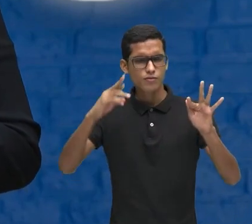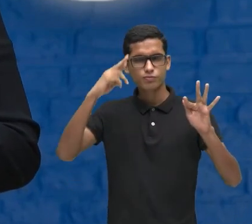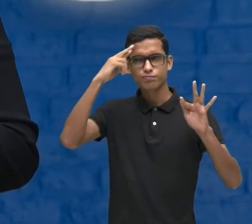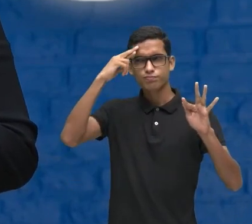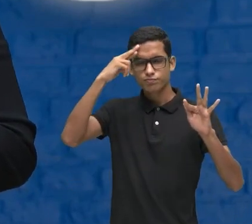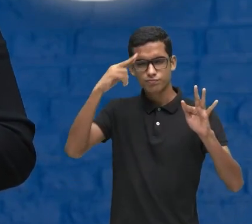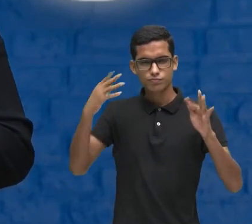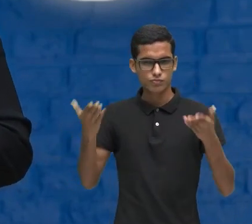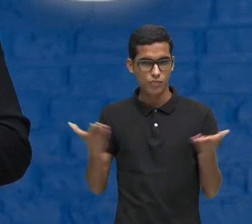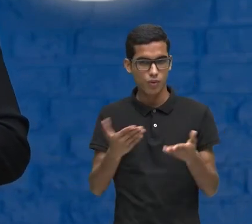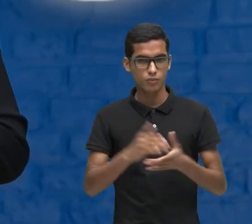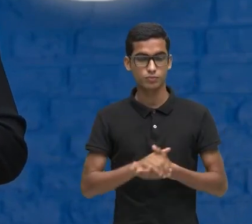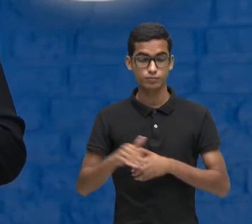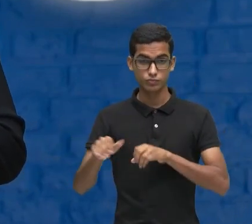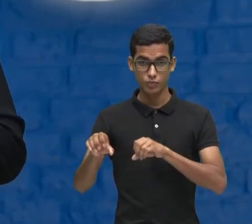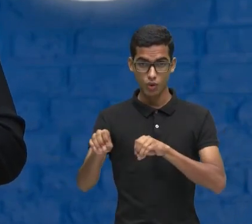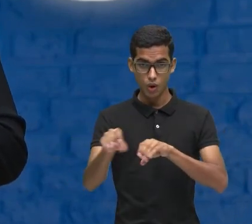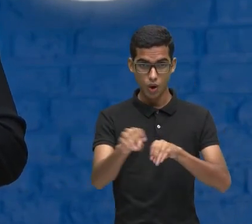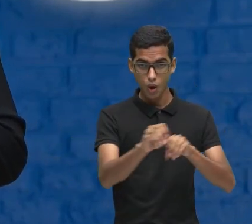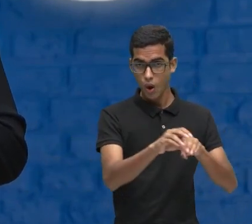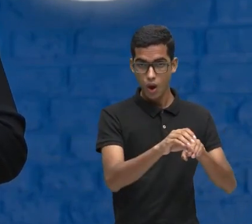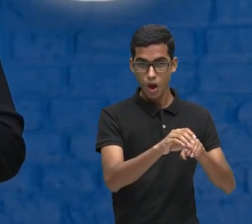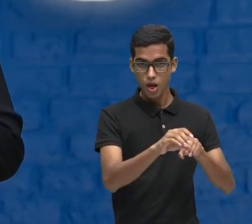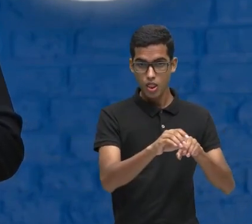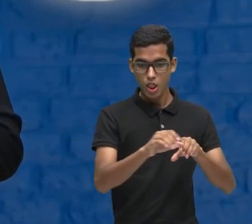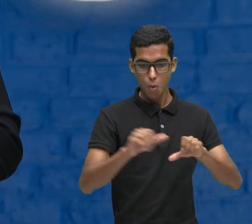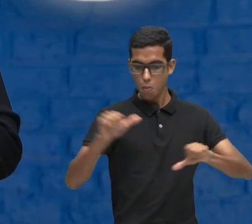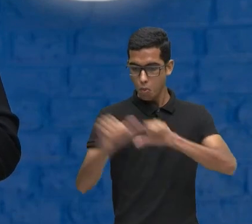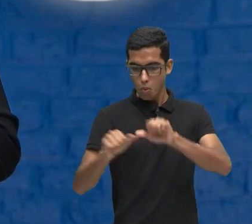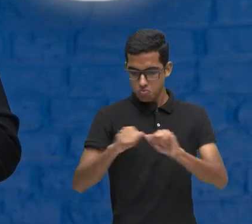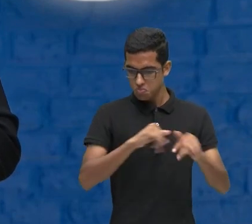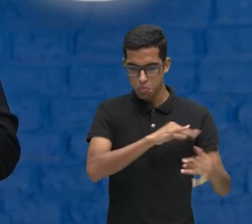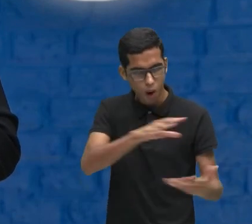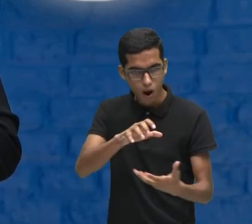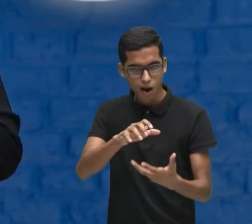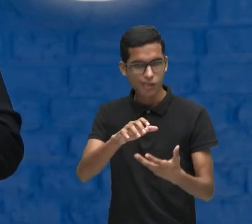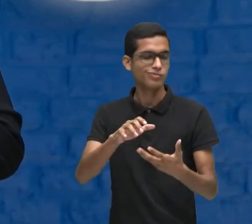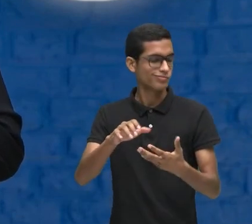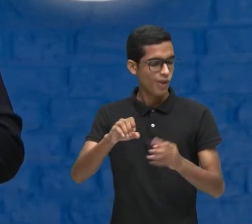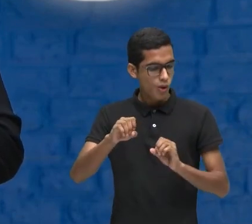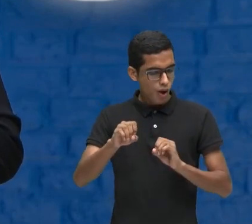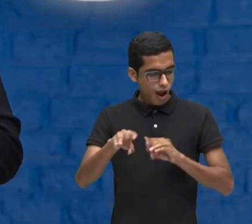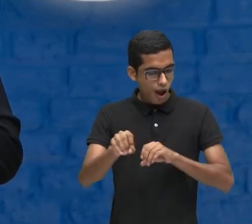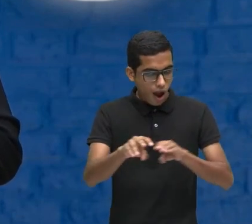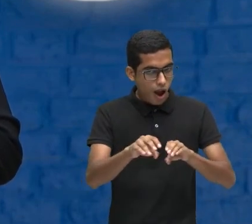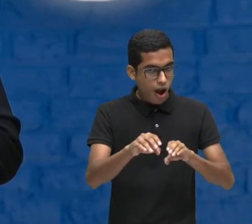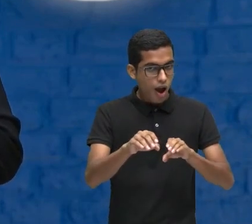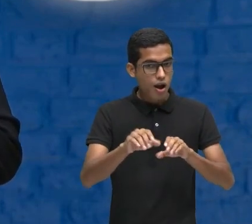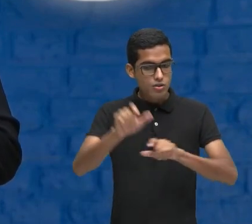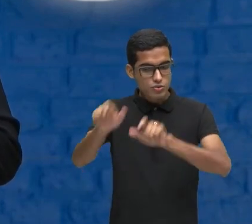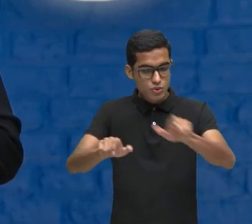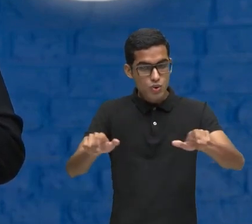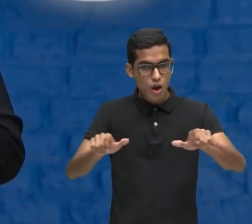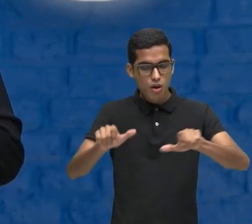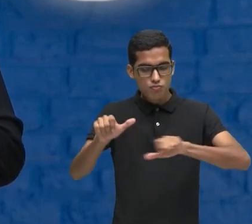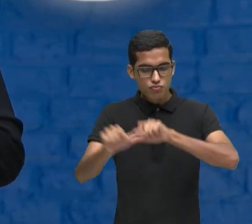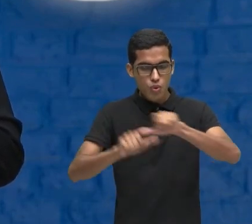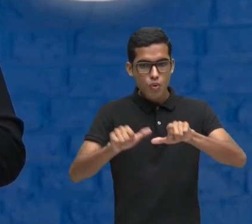Educação Não transforma o mundo Educação Muda as pessoas